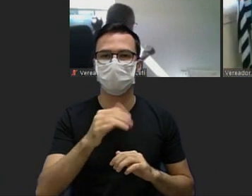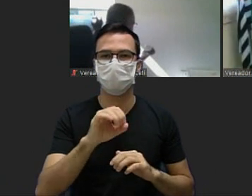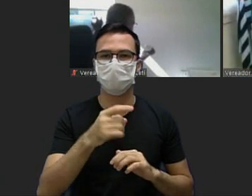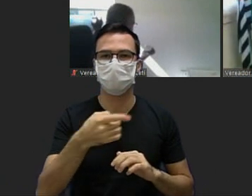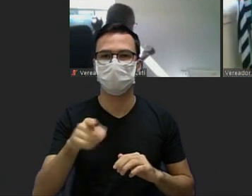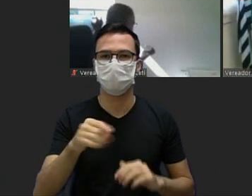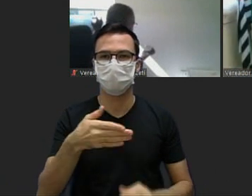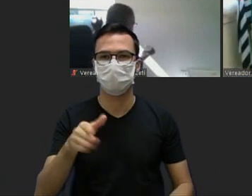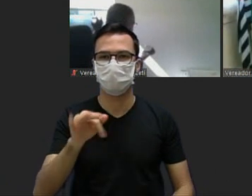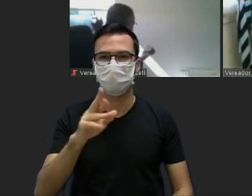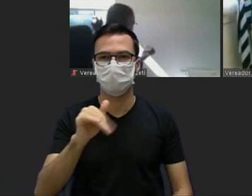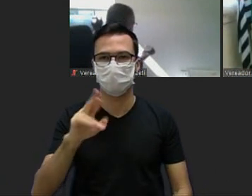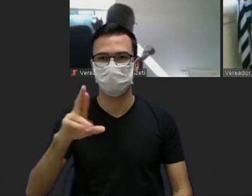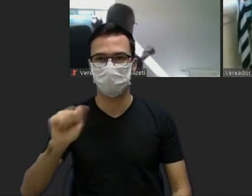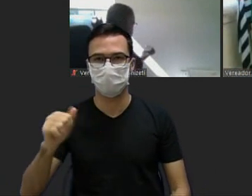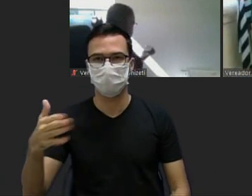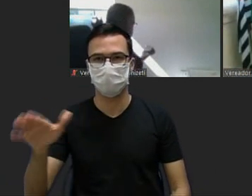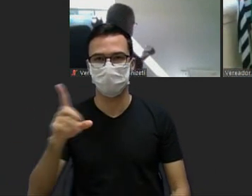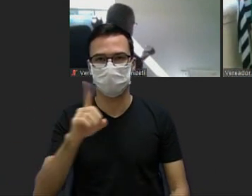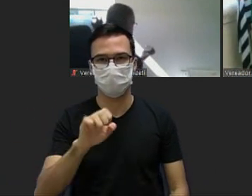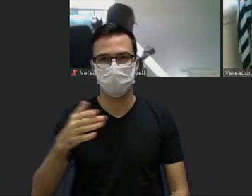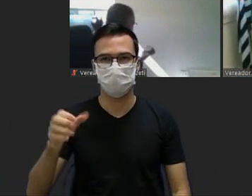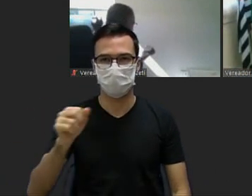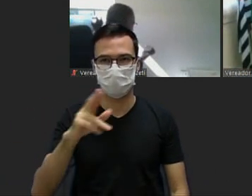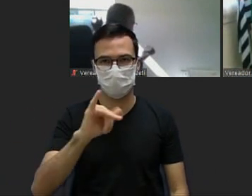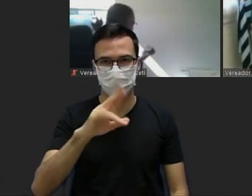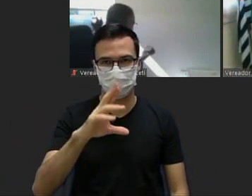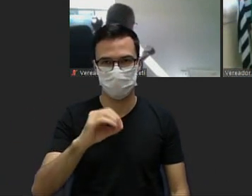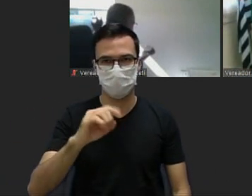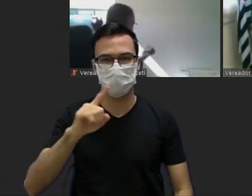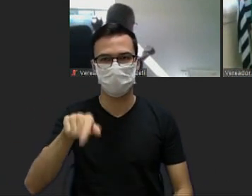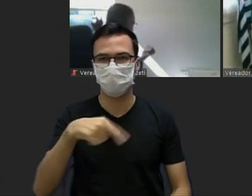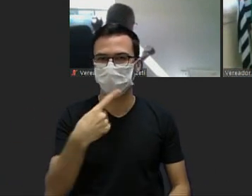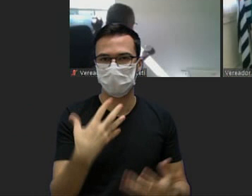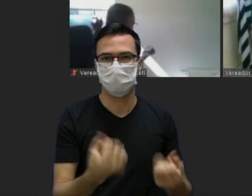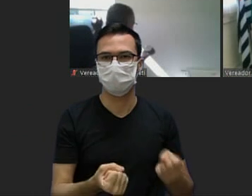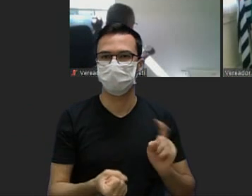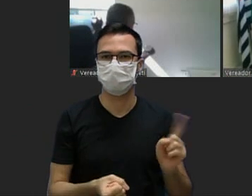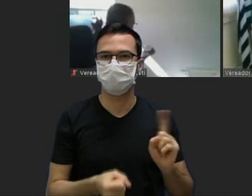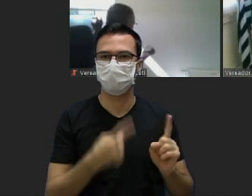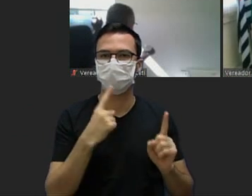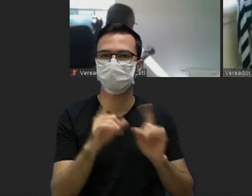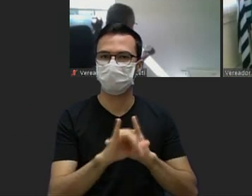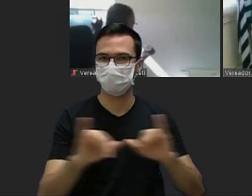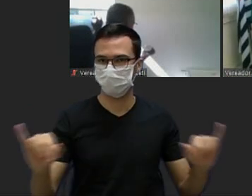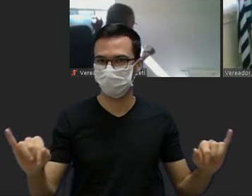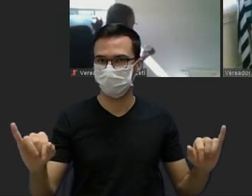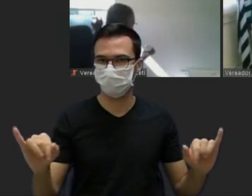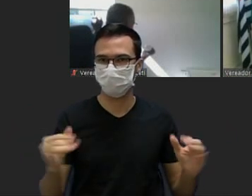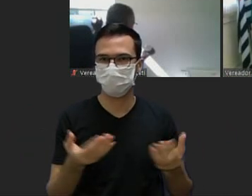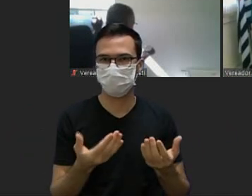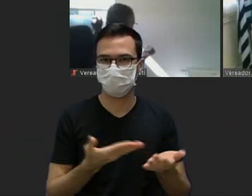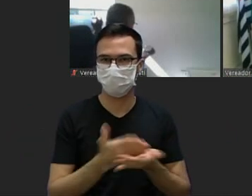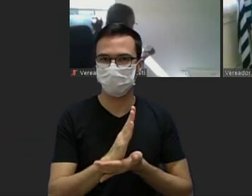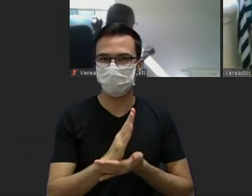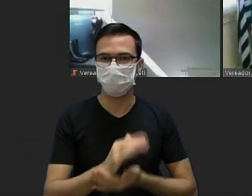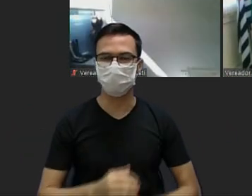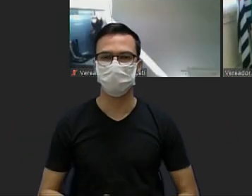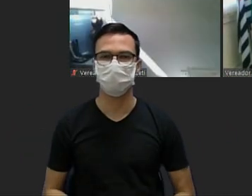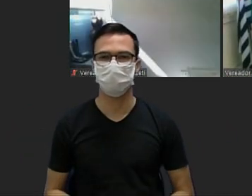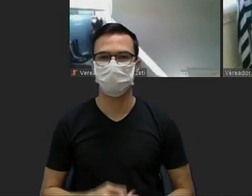Araújo em votação os vereadores contrários se manifestem fica aprovado